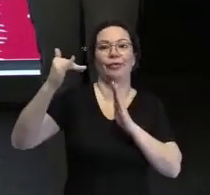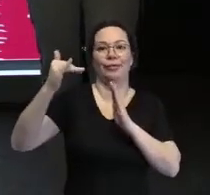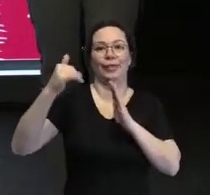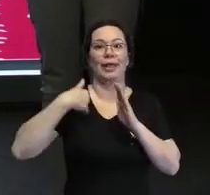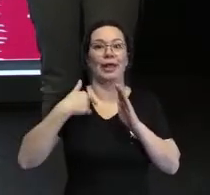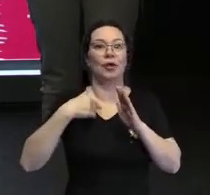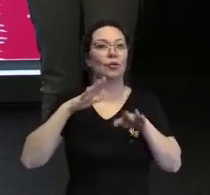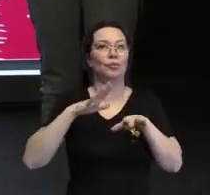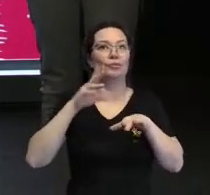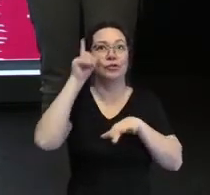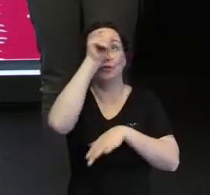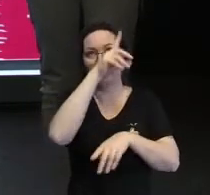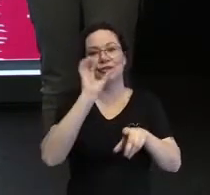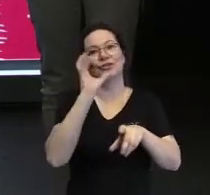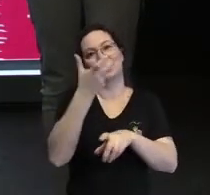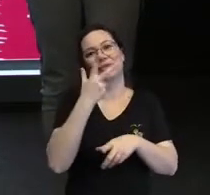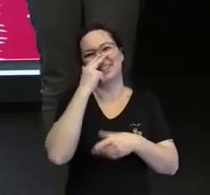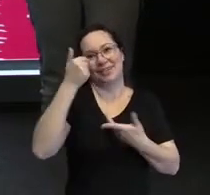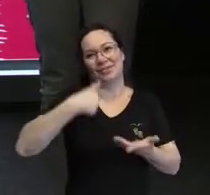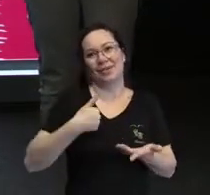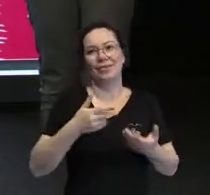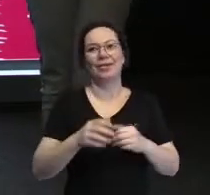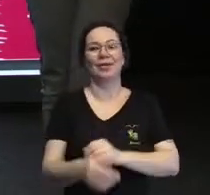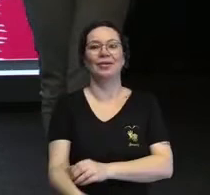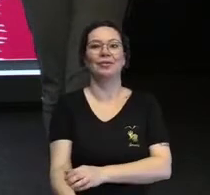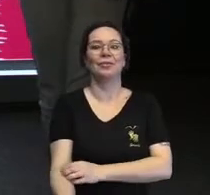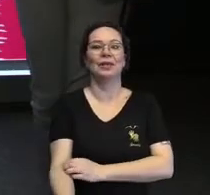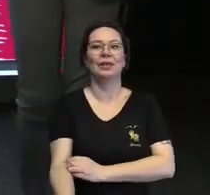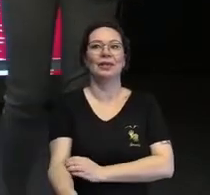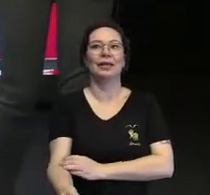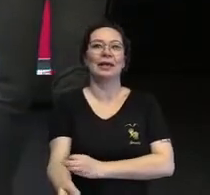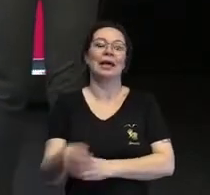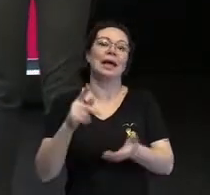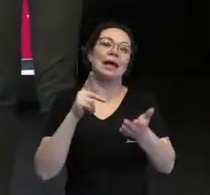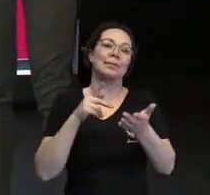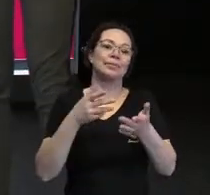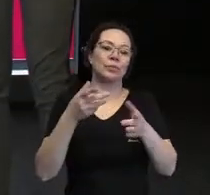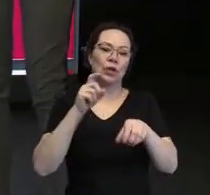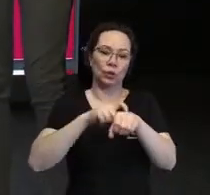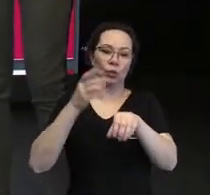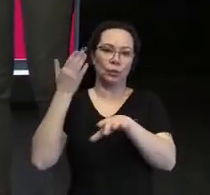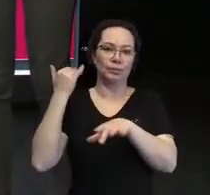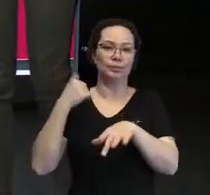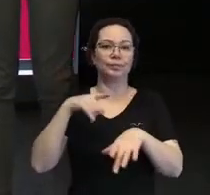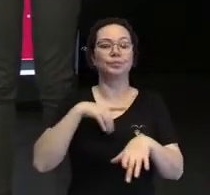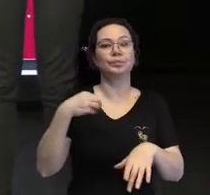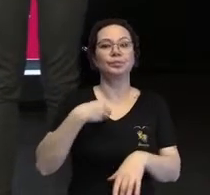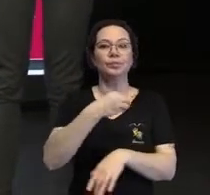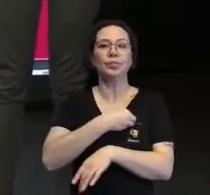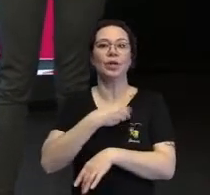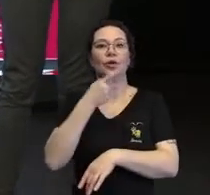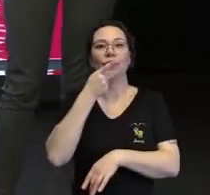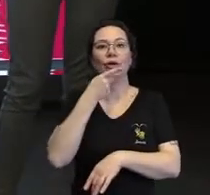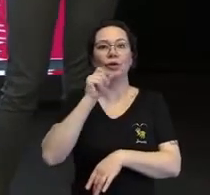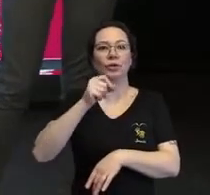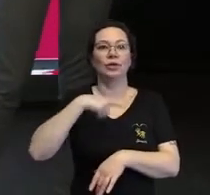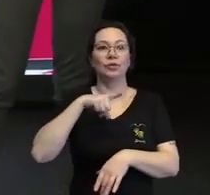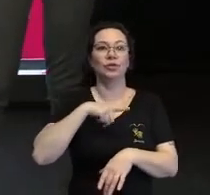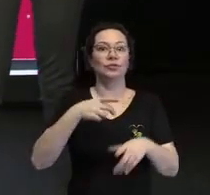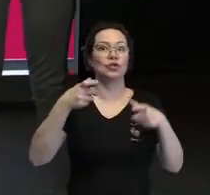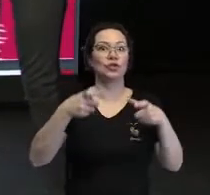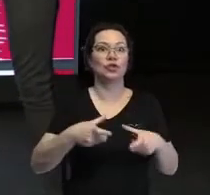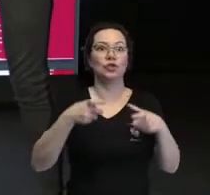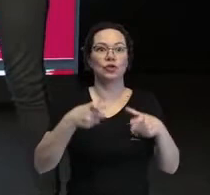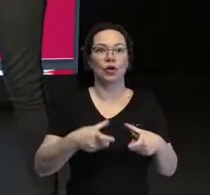foi a poliomielite tardia. Na época, os médicos diziam, eu ter tido muita sorte, né?